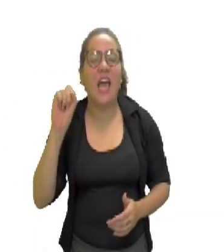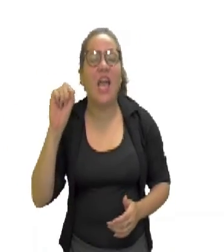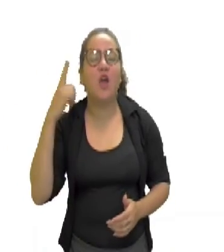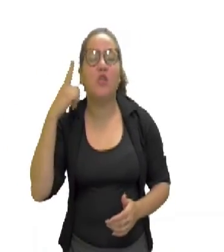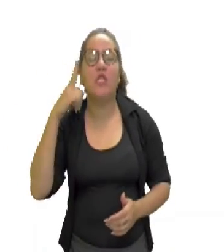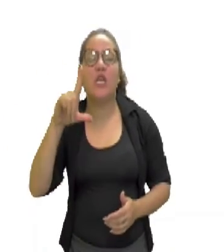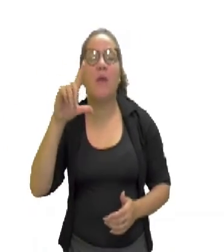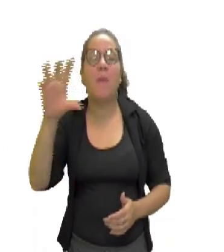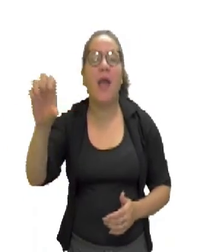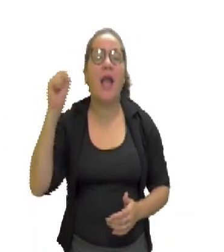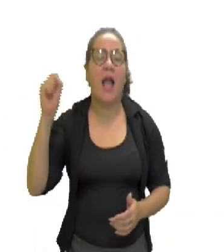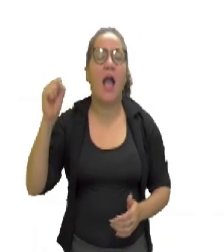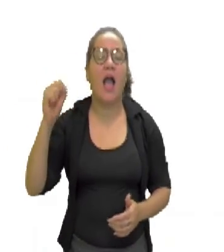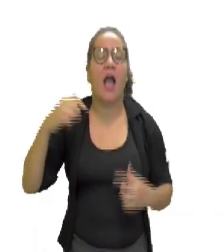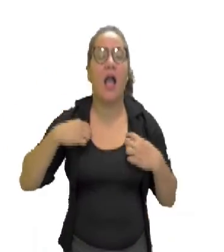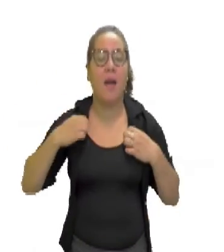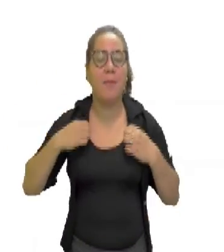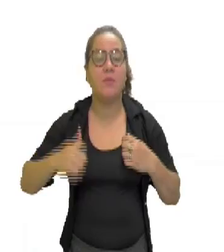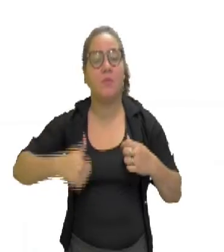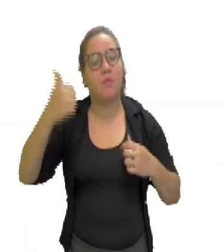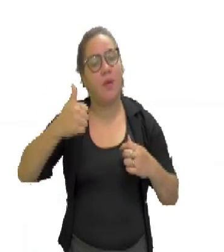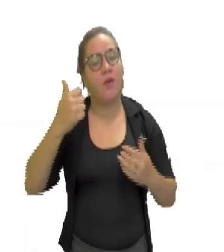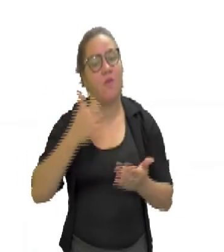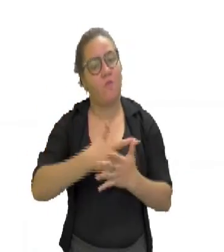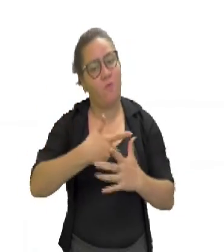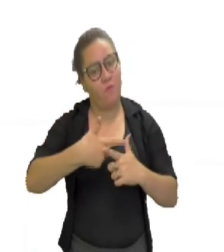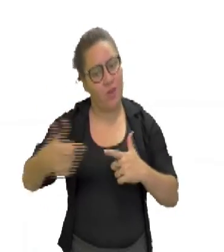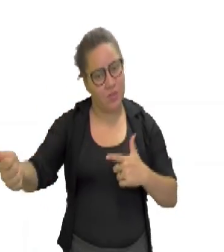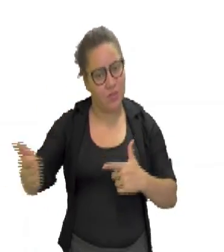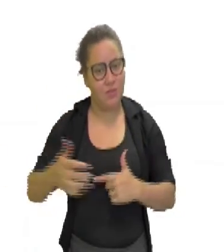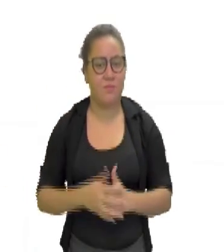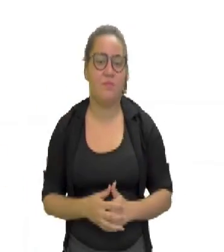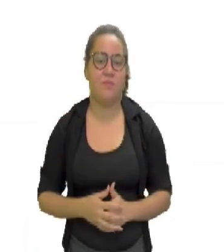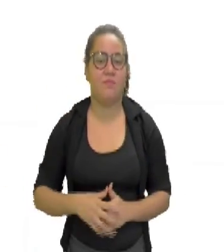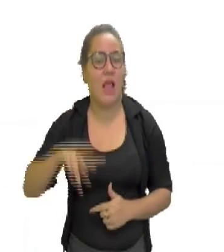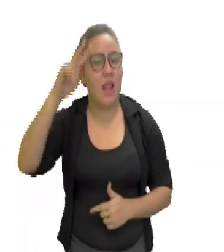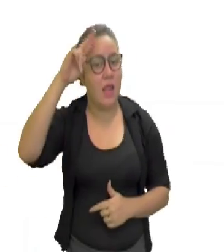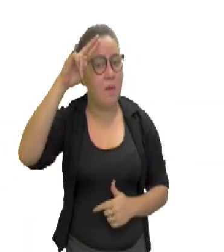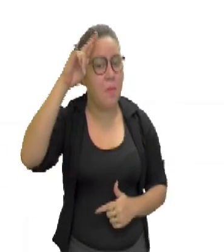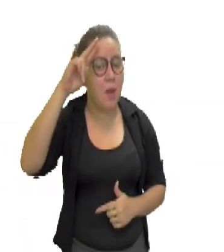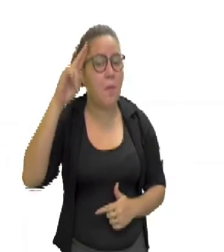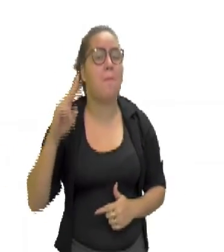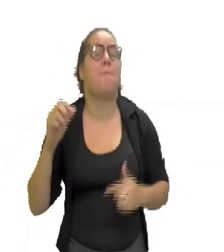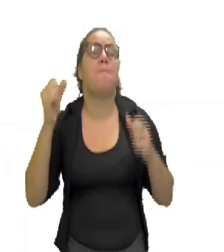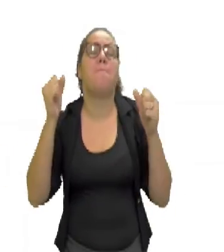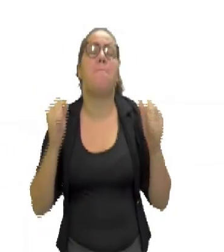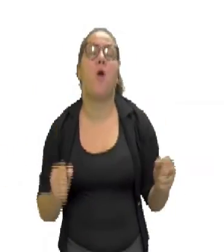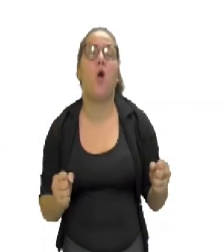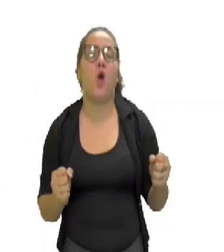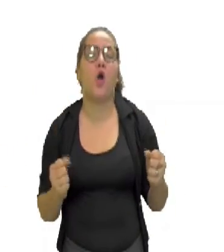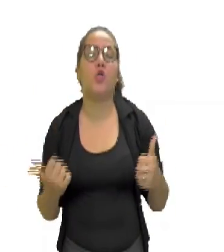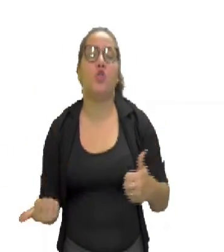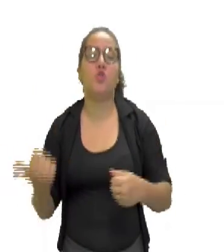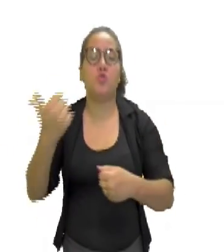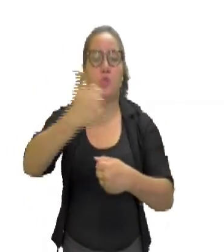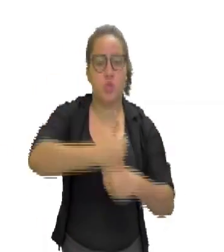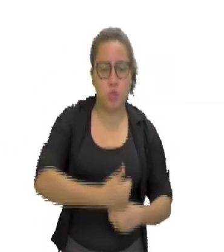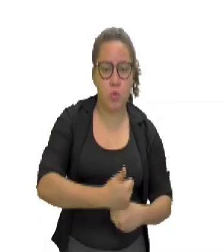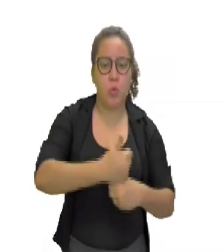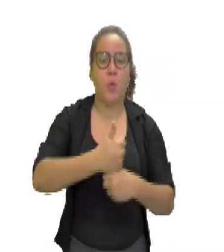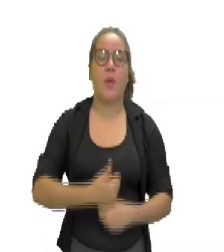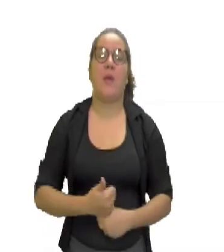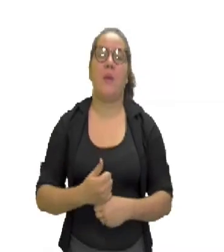ganha. Então, nós vamos usar aqui duas camisas, tá? Lembrando que você pode substituir, né, por meias, por